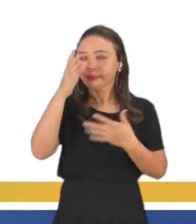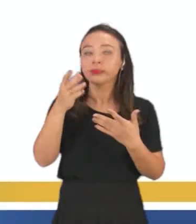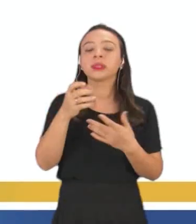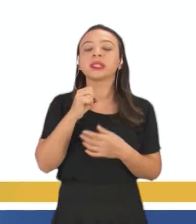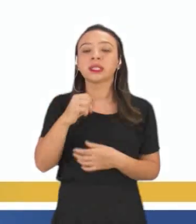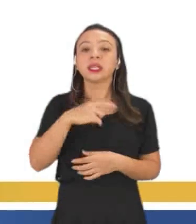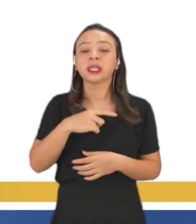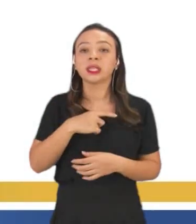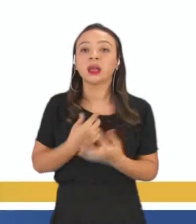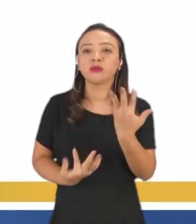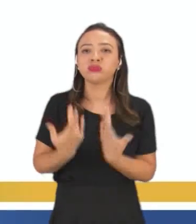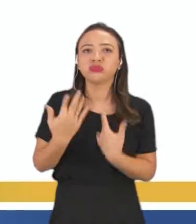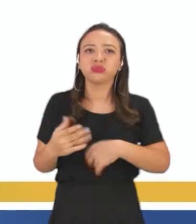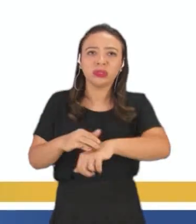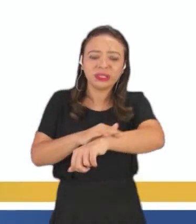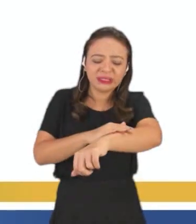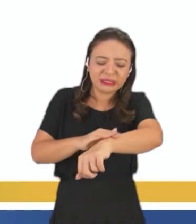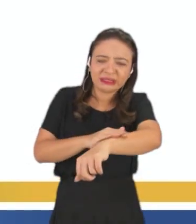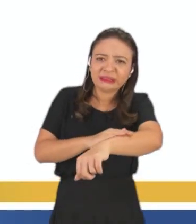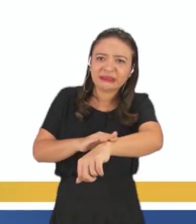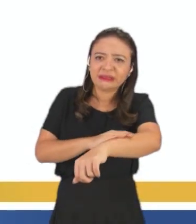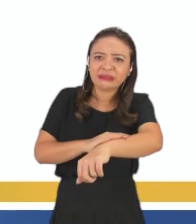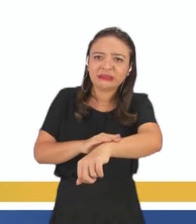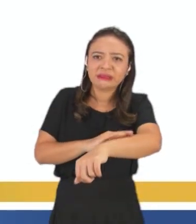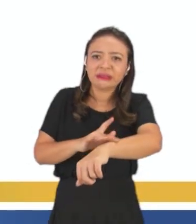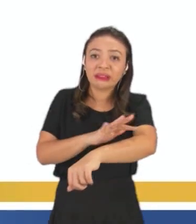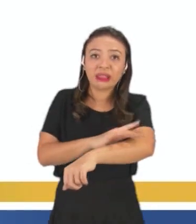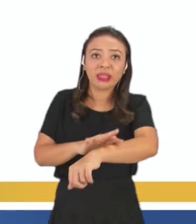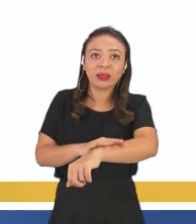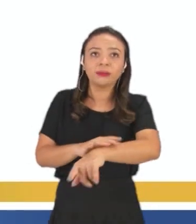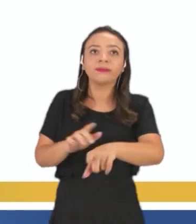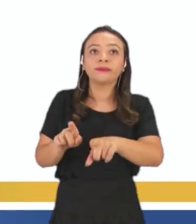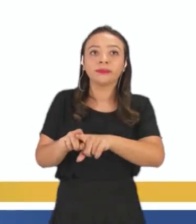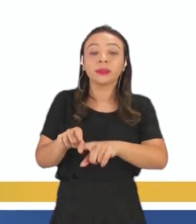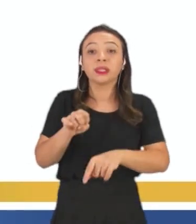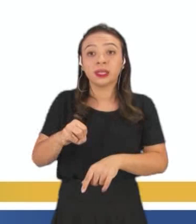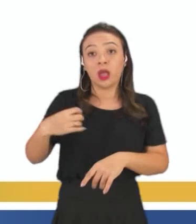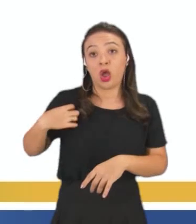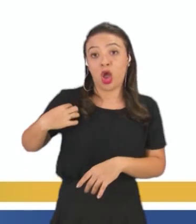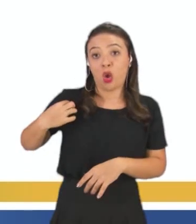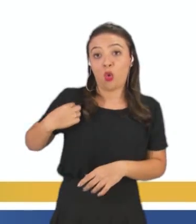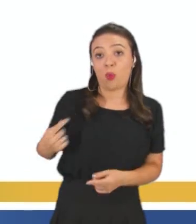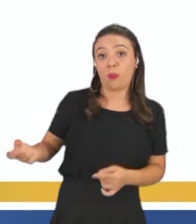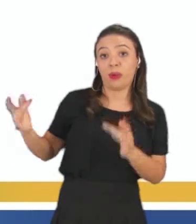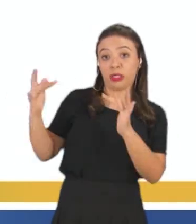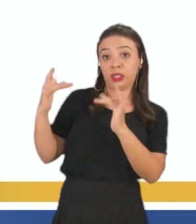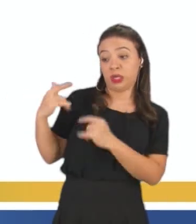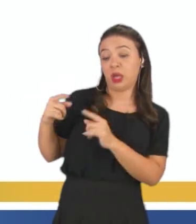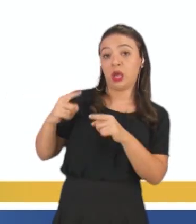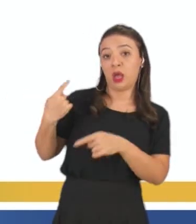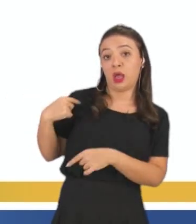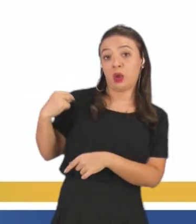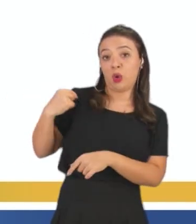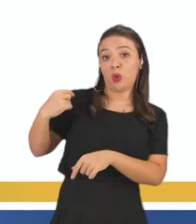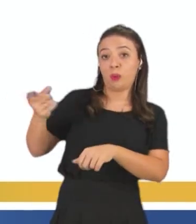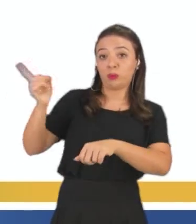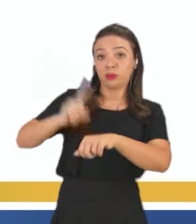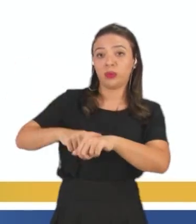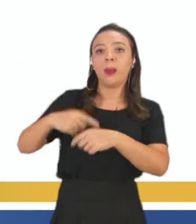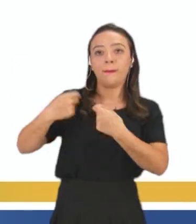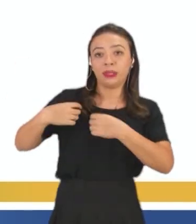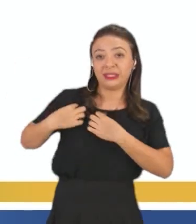Com as queimaduras, o a gente precisa fazer? As vestimentas contaminadas devem ser imediatamente removidas, e a área